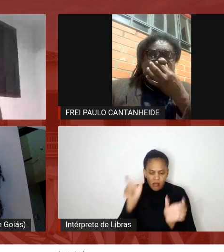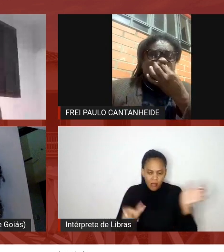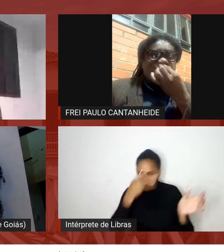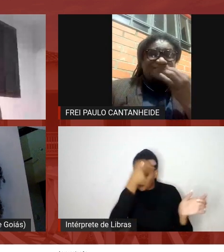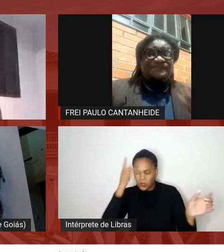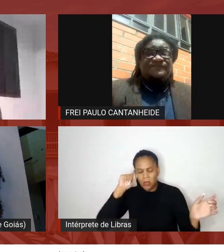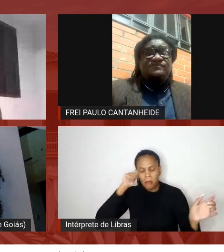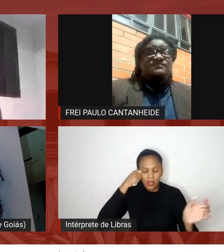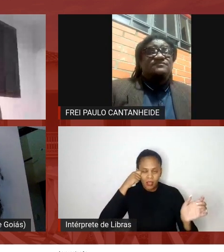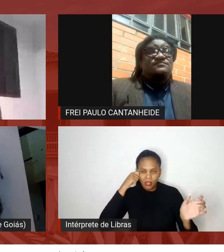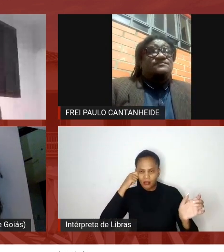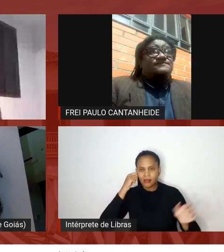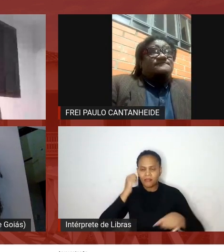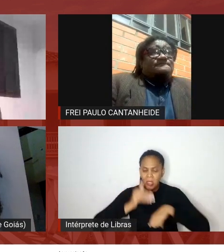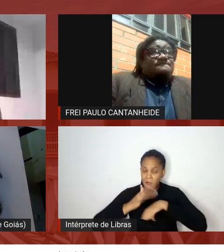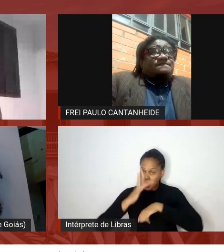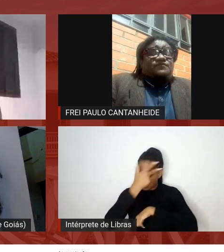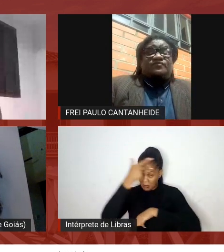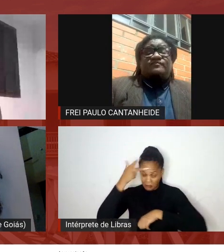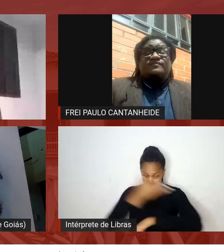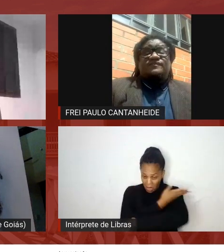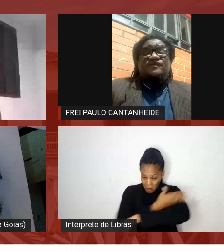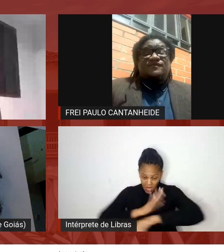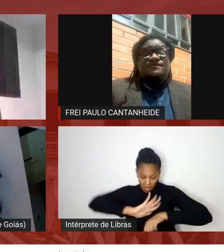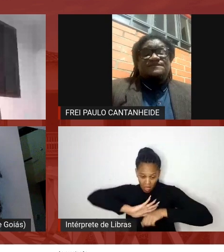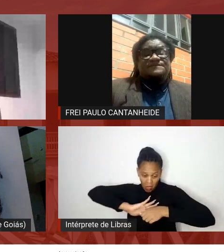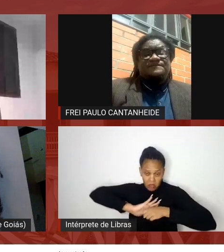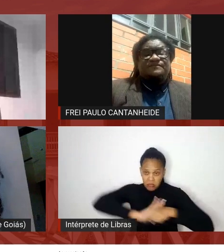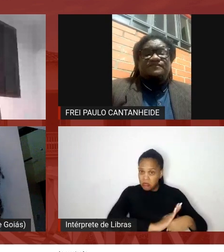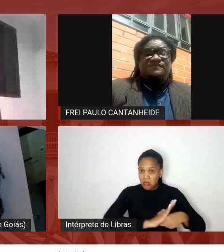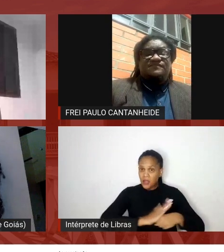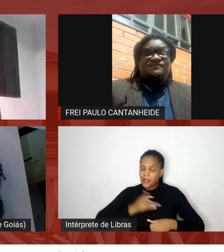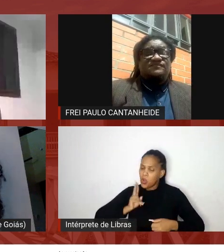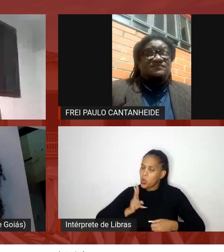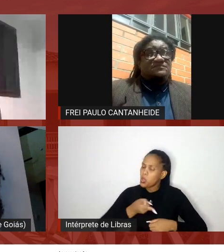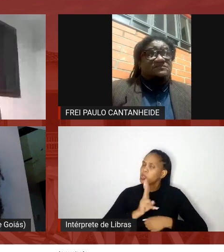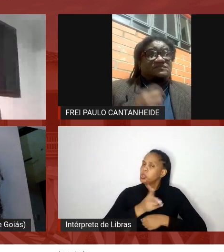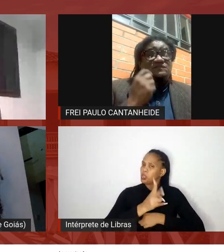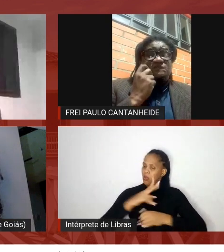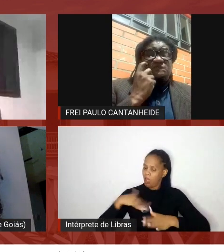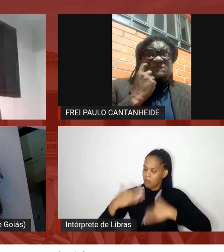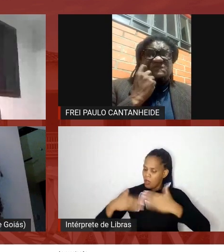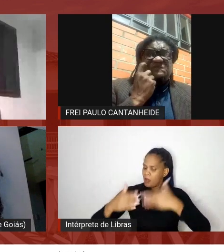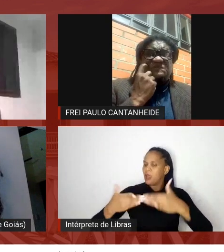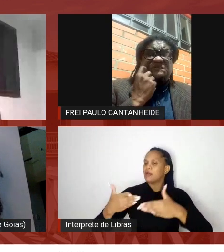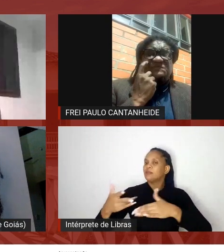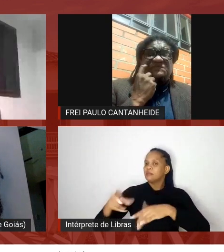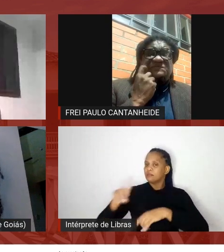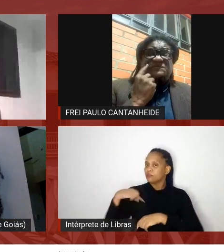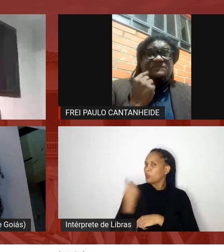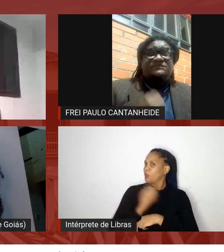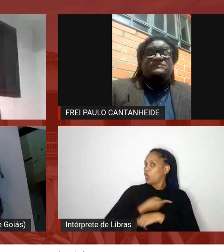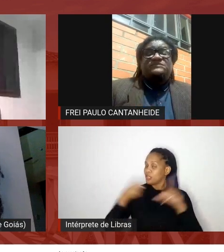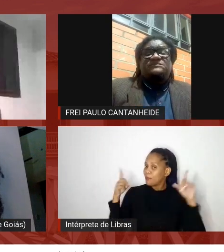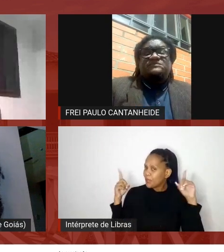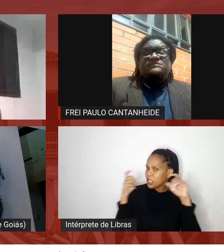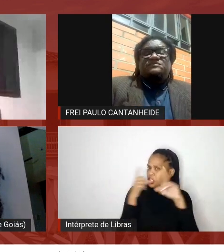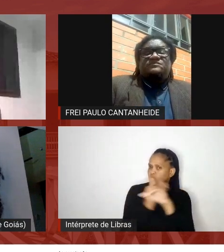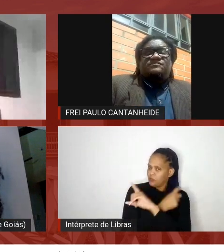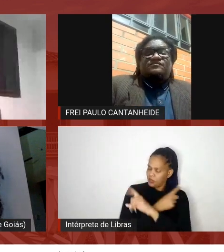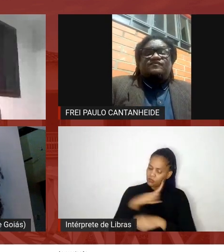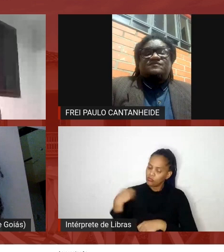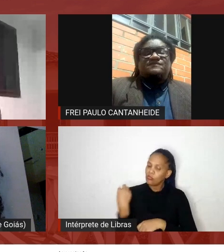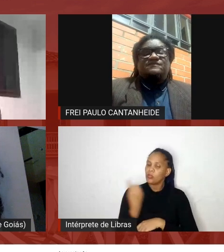branco opressor segue avançando sobre nós e mais difícil ficará para a gente subvertendo essa lógica